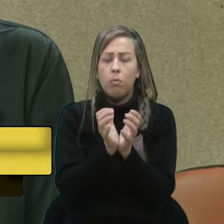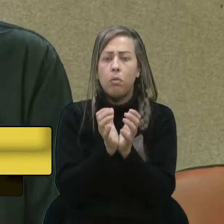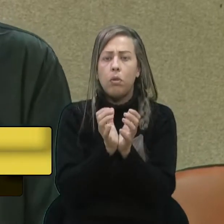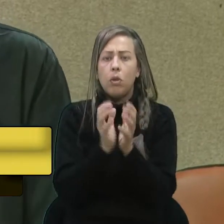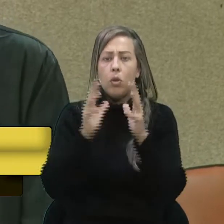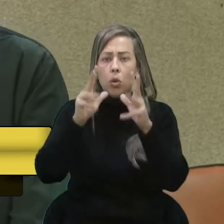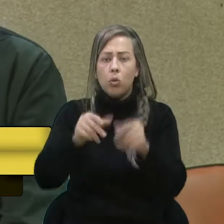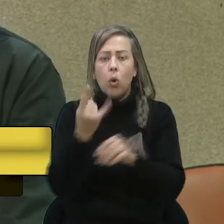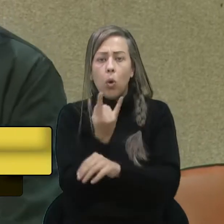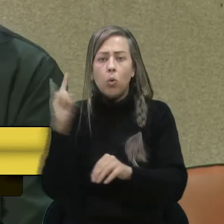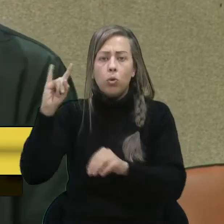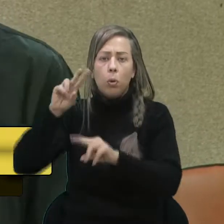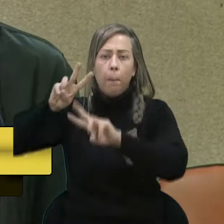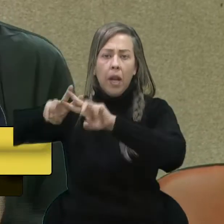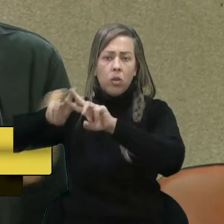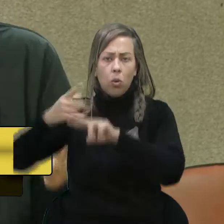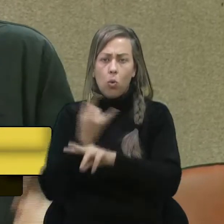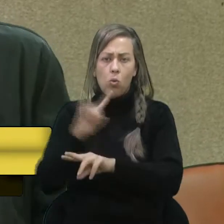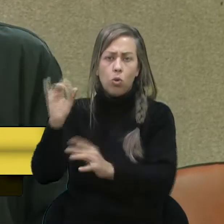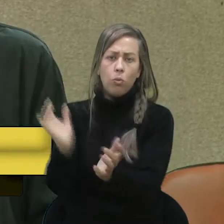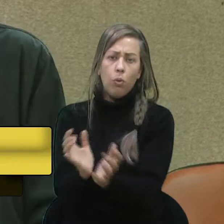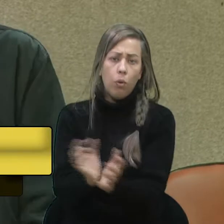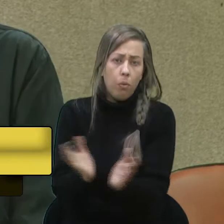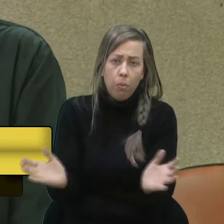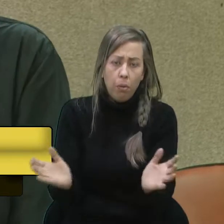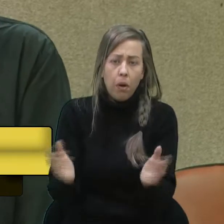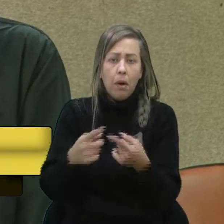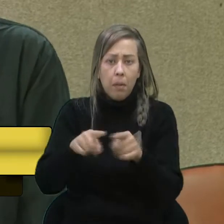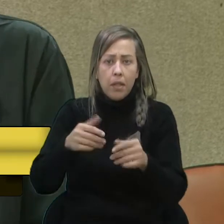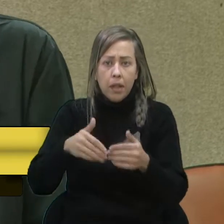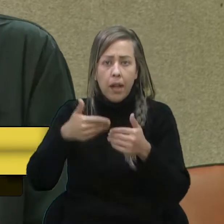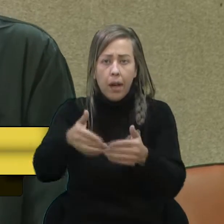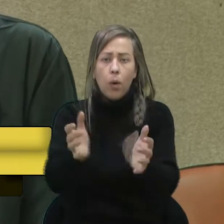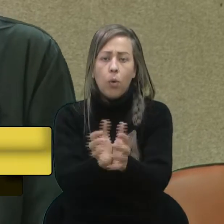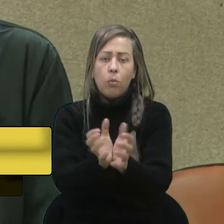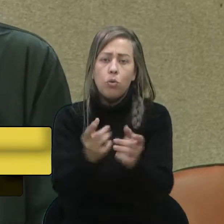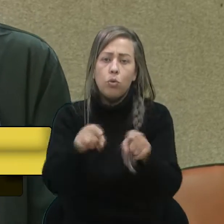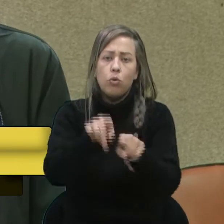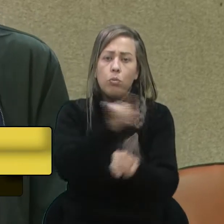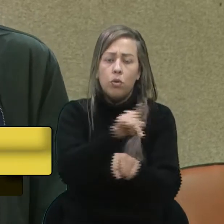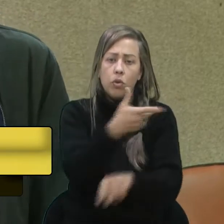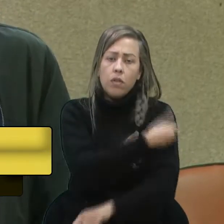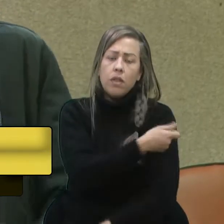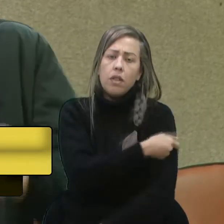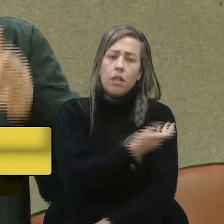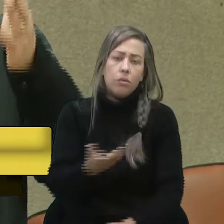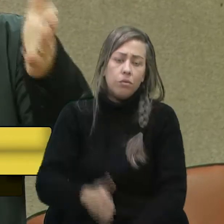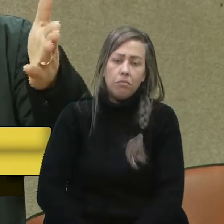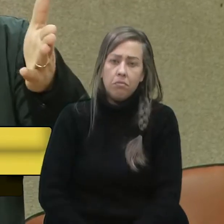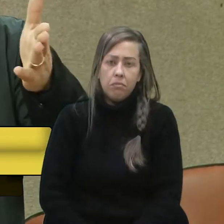mim poderia ser o último grupo, mas infelizmente também está nesse próximo grupo, junto com os professores que serão vacinados.